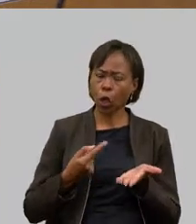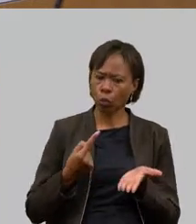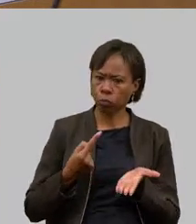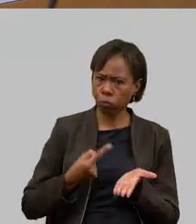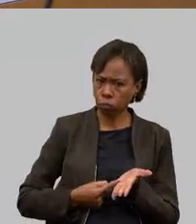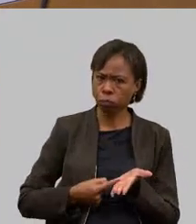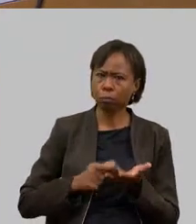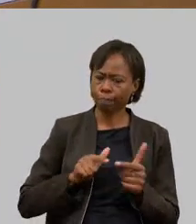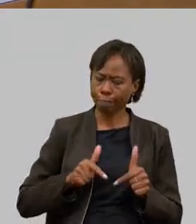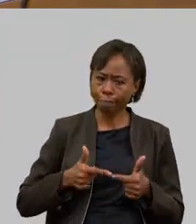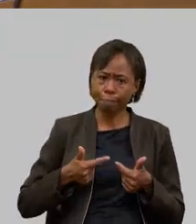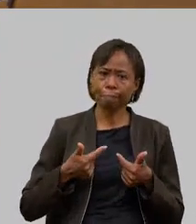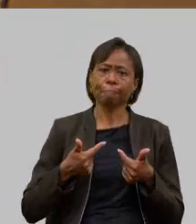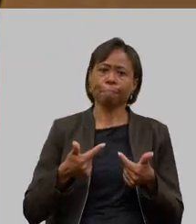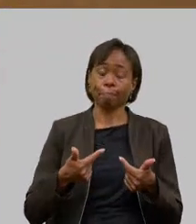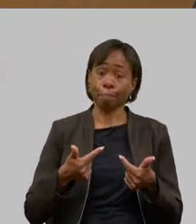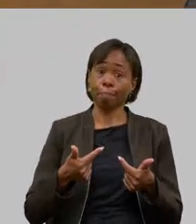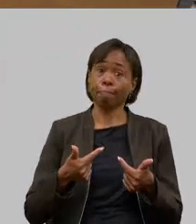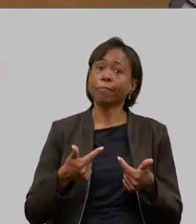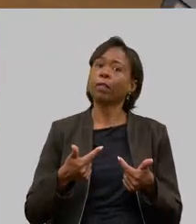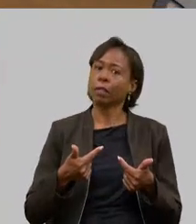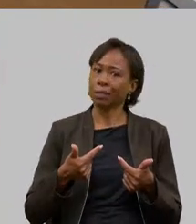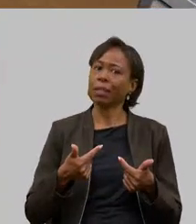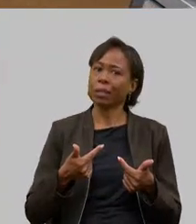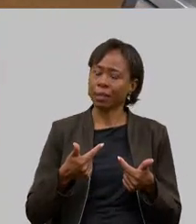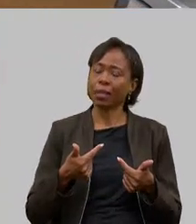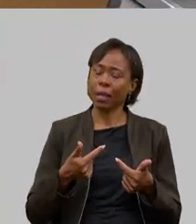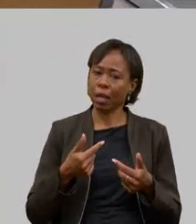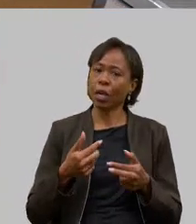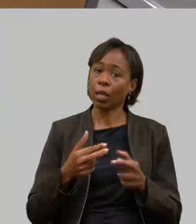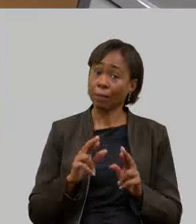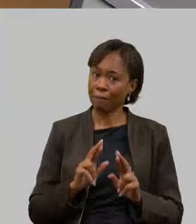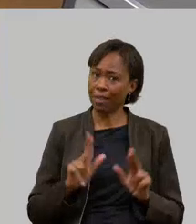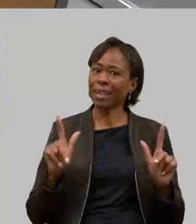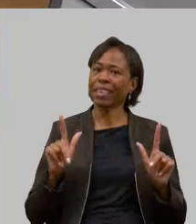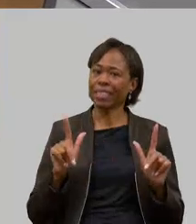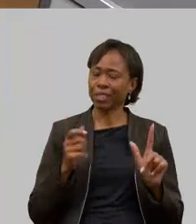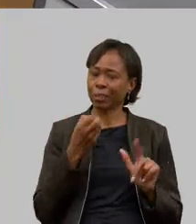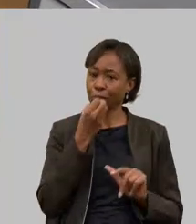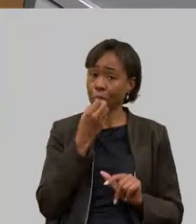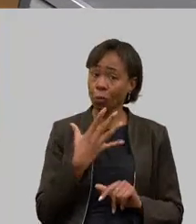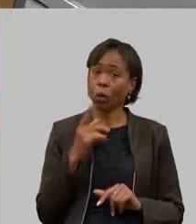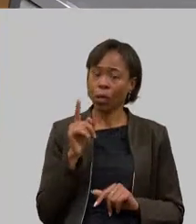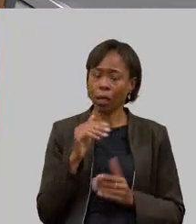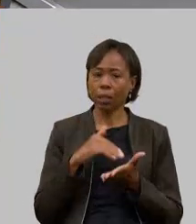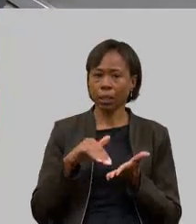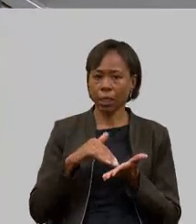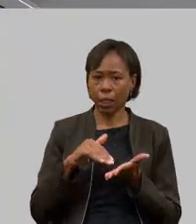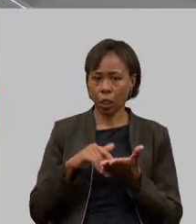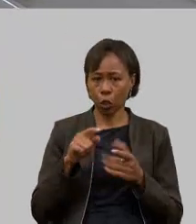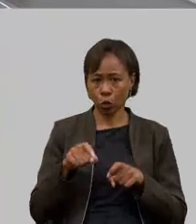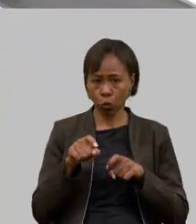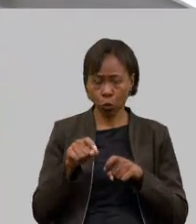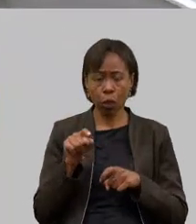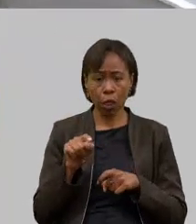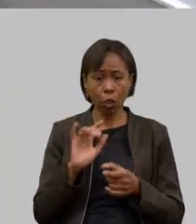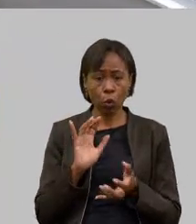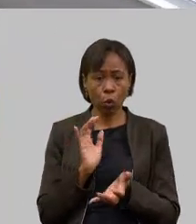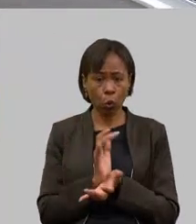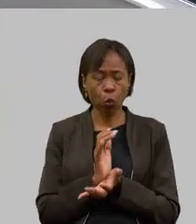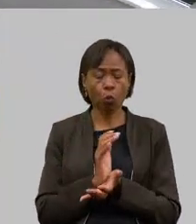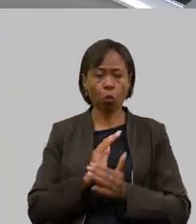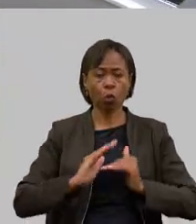entregas é que faz a diferença na secretaria da agricultura esse corpo técnico eu tive oportunidade de